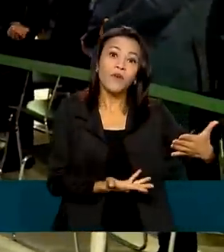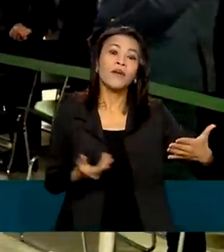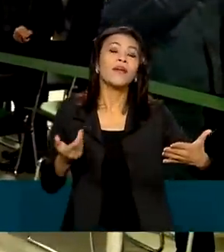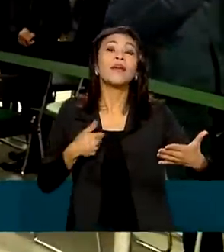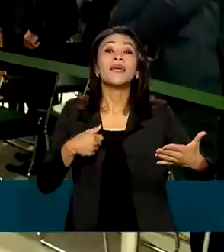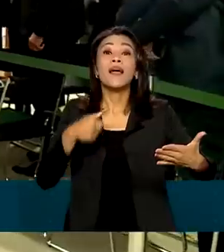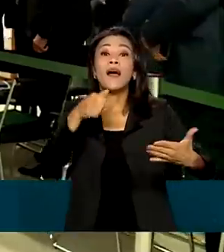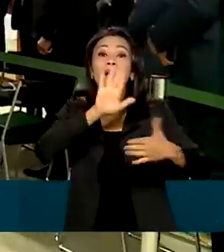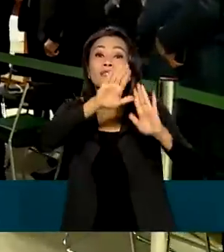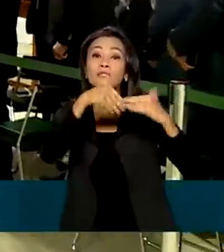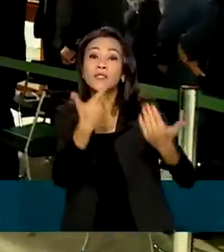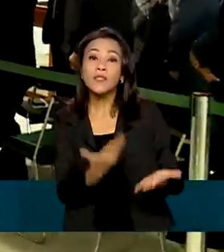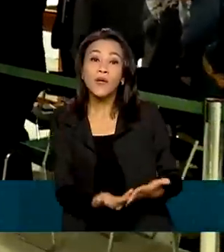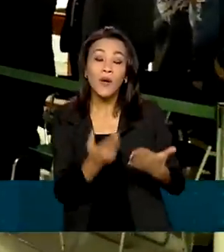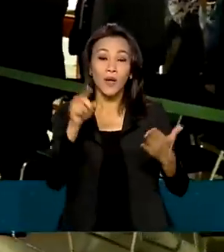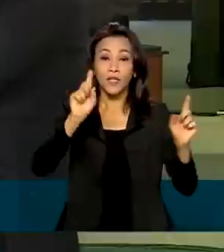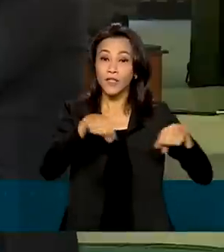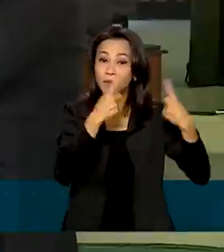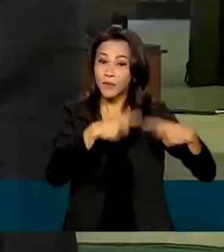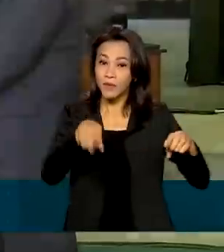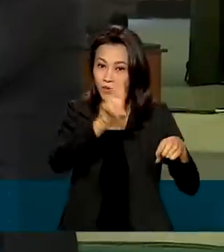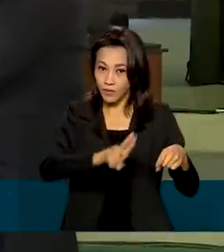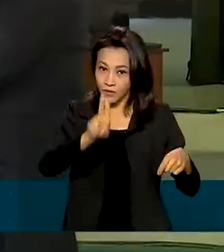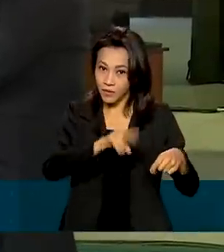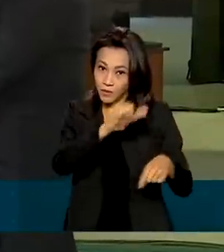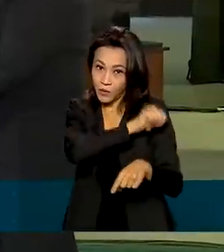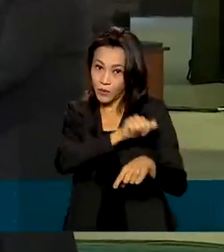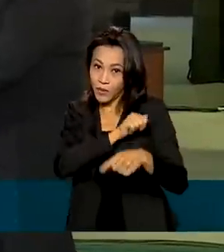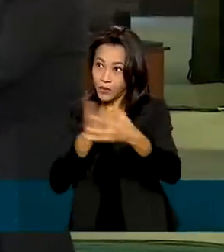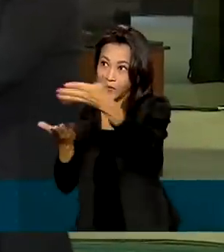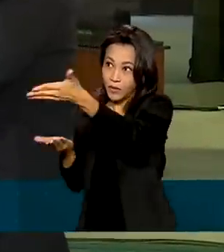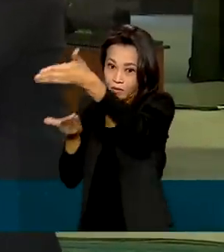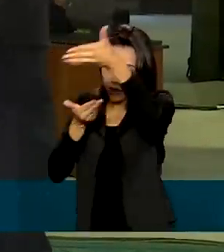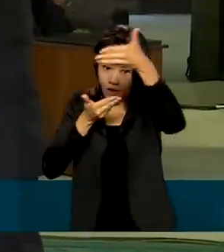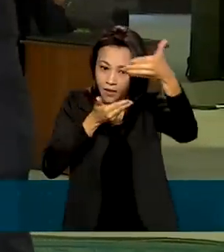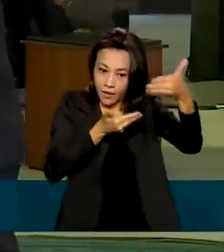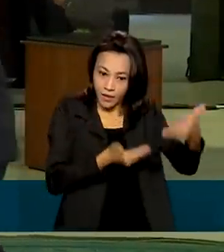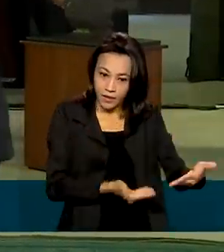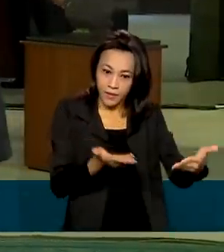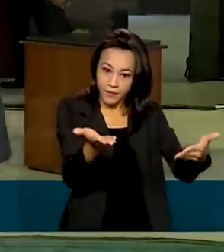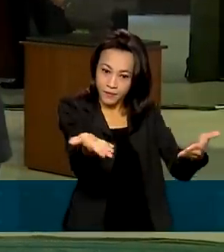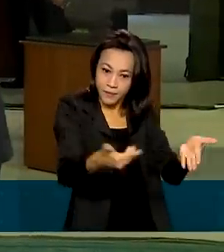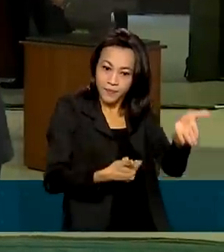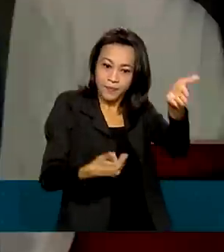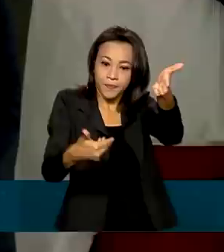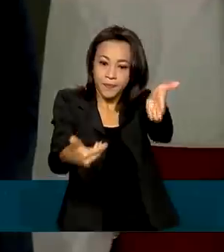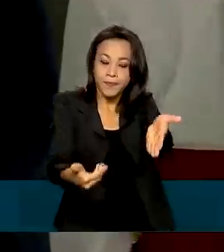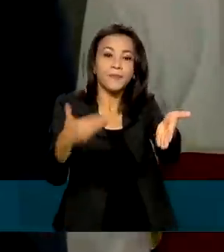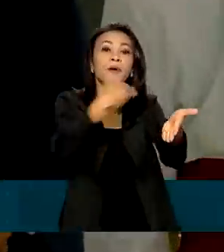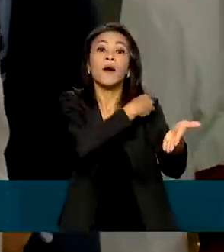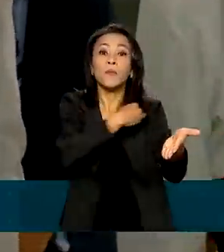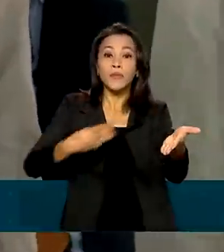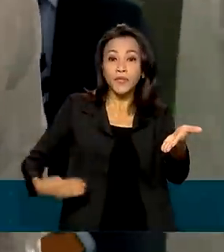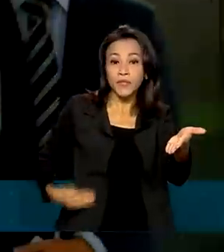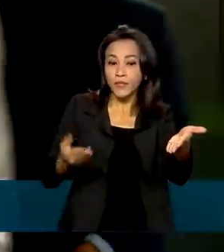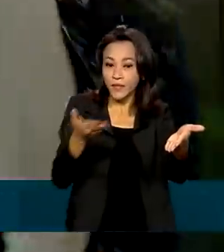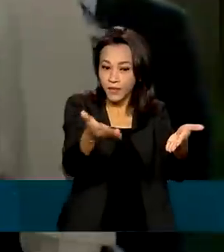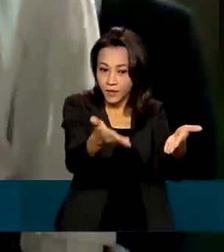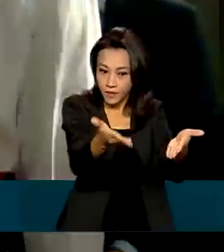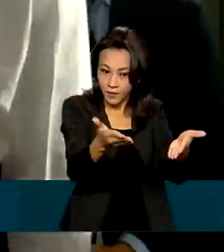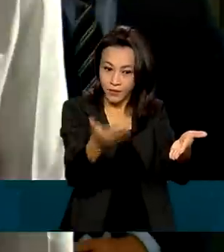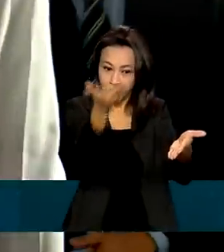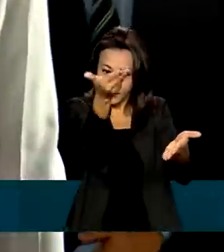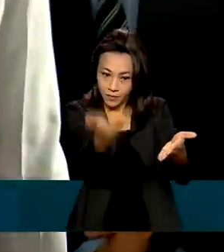Universidade Federal do Rio de Janeiro ao ministro da Secretaria-Geral da Presidência da República, Luiz Eduardo